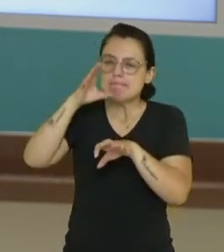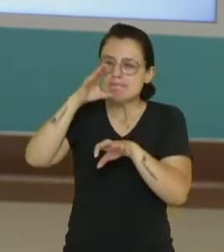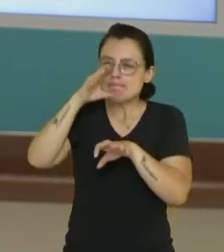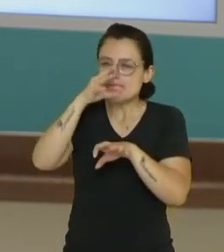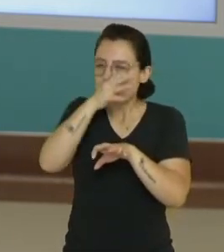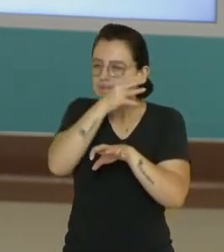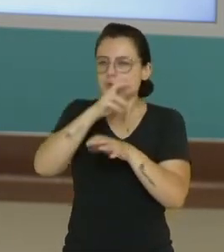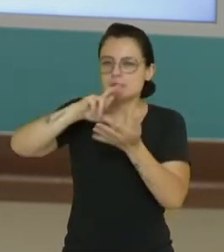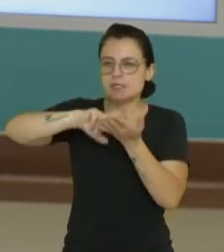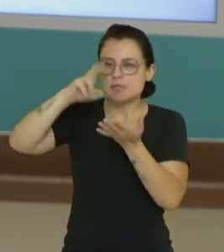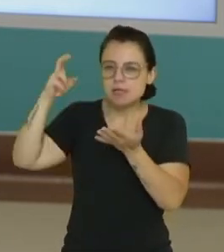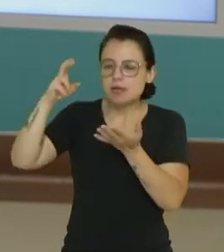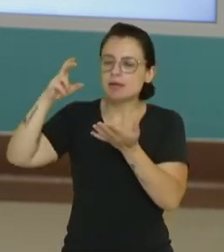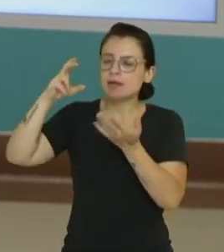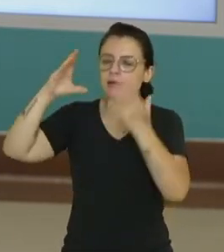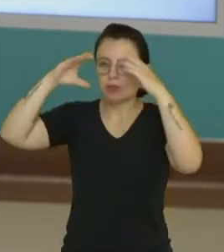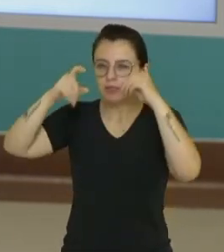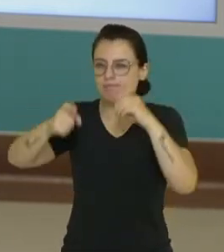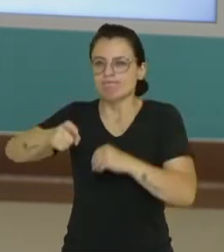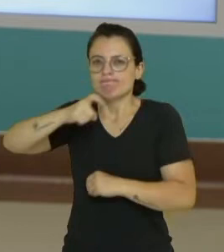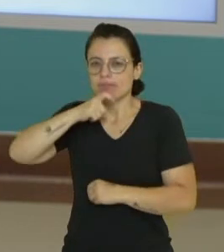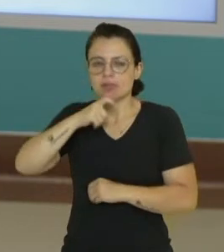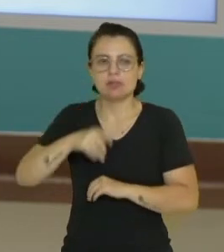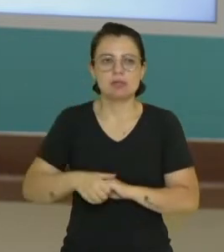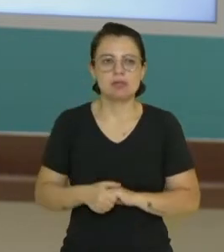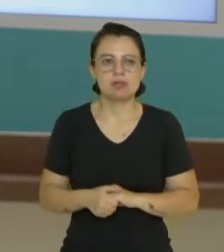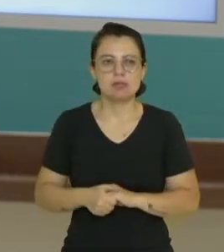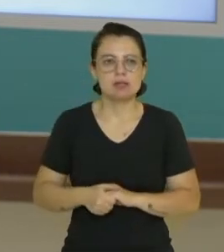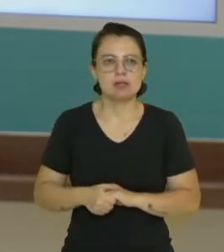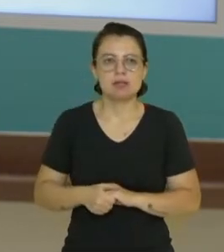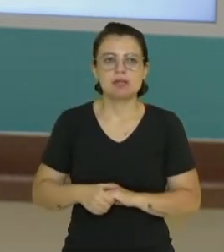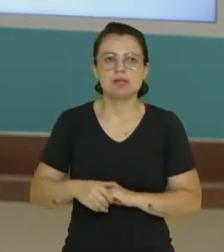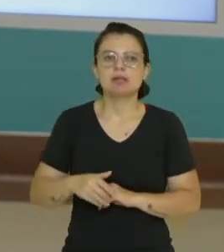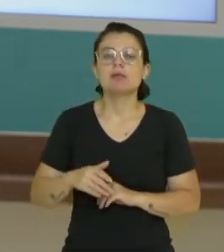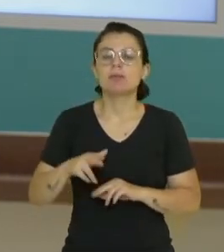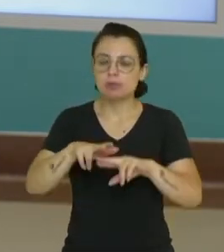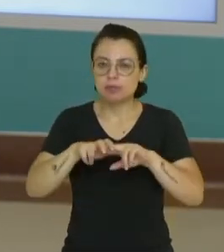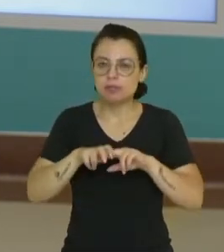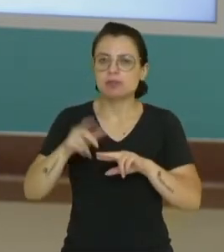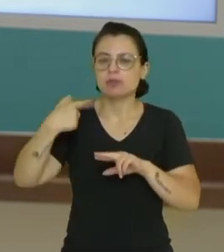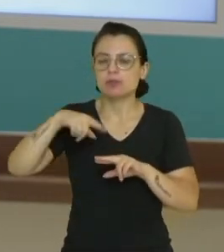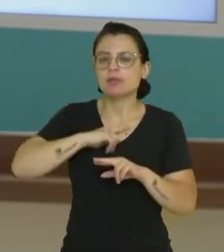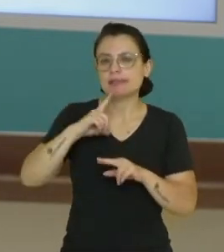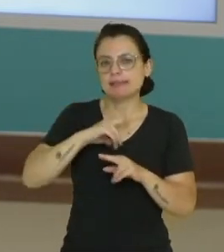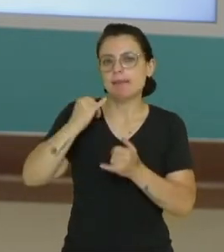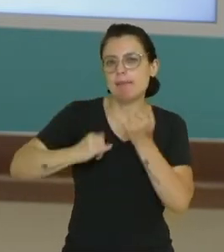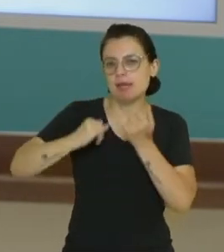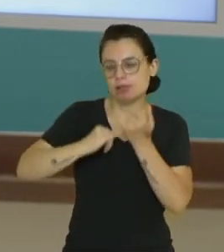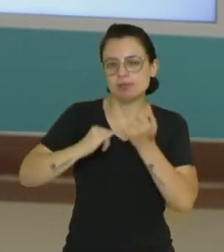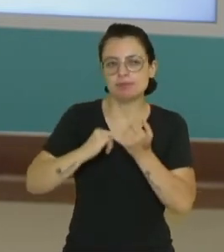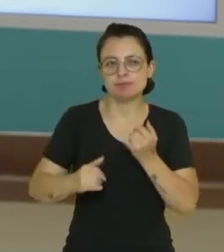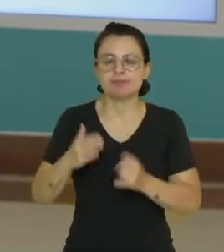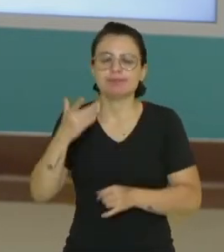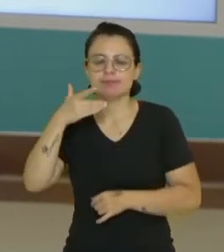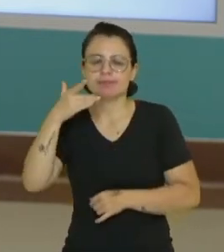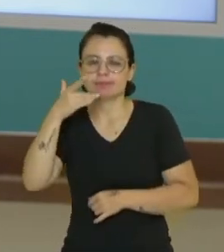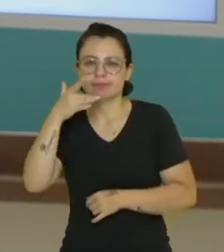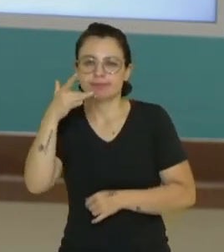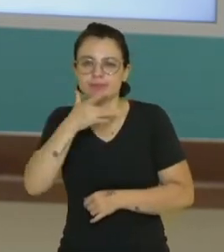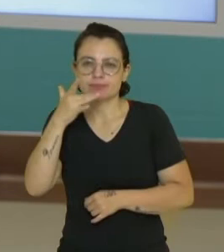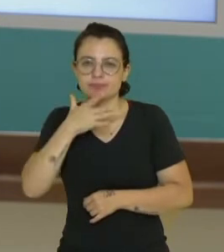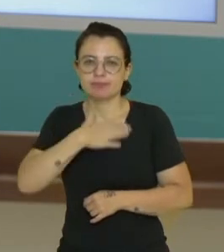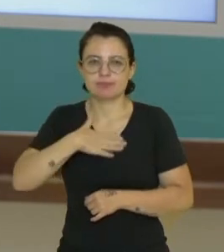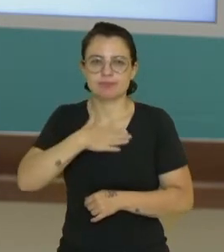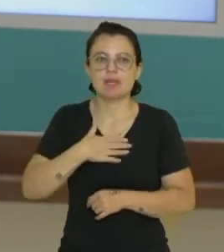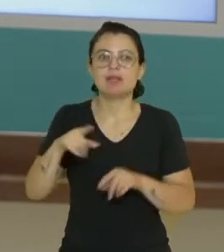muito frio à noite. Graças a ela, a temperatura do nosso planeta tem uma média. Além disso, a defesa contra ataques de